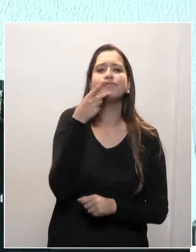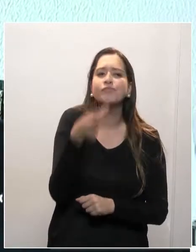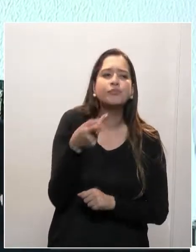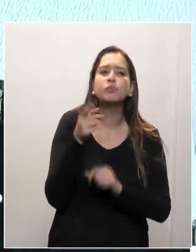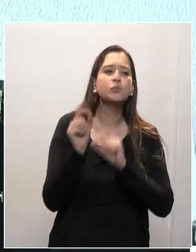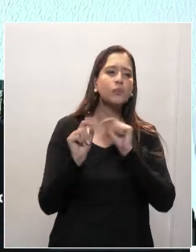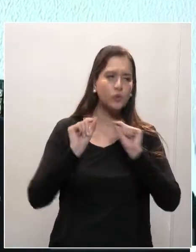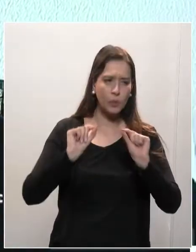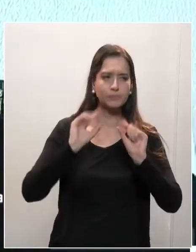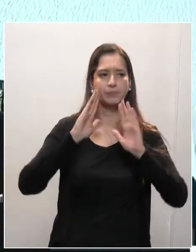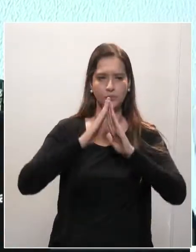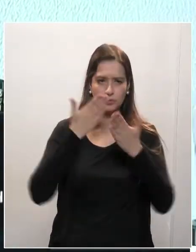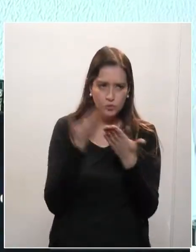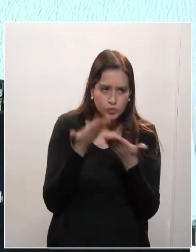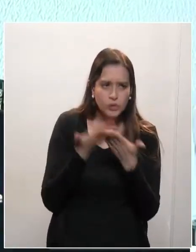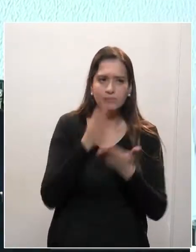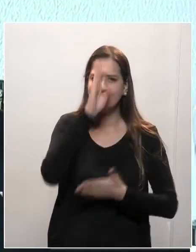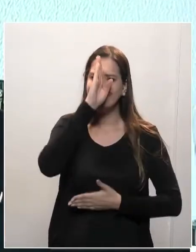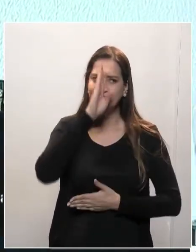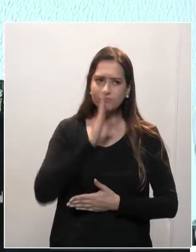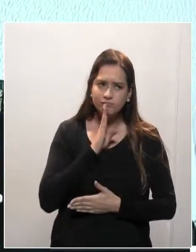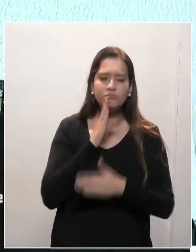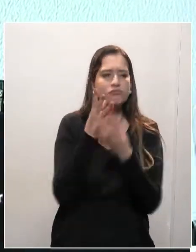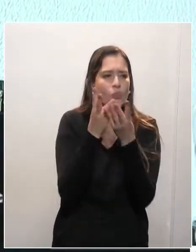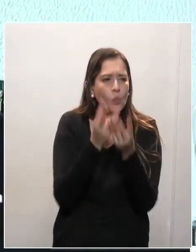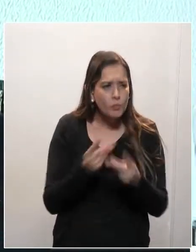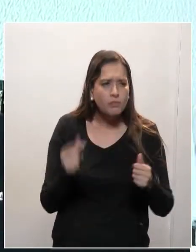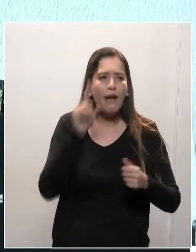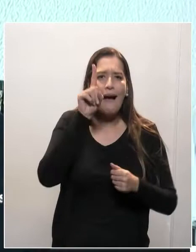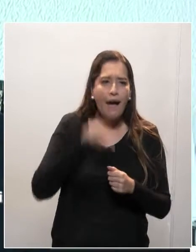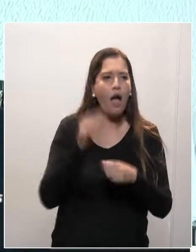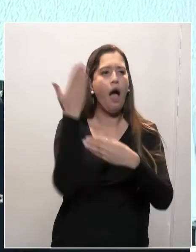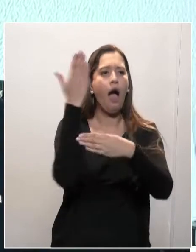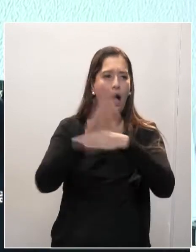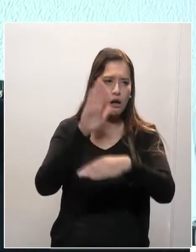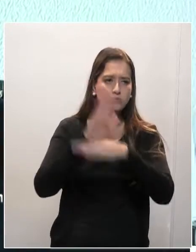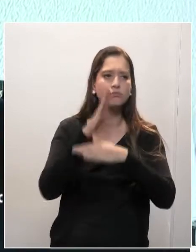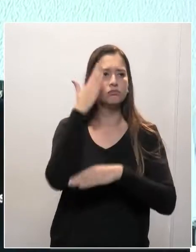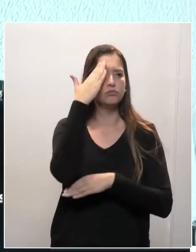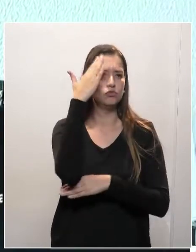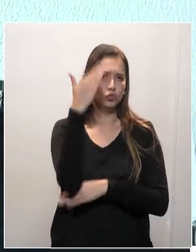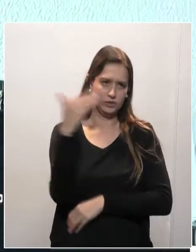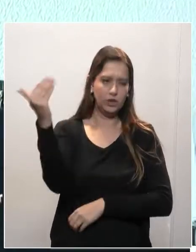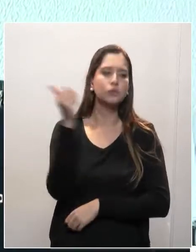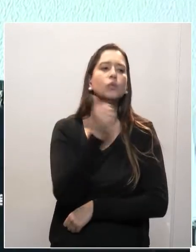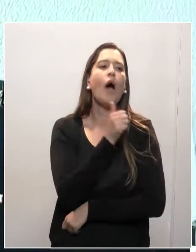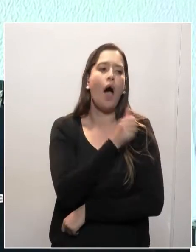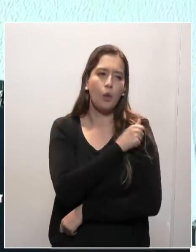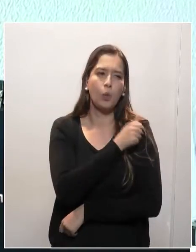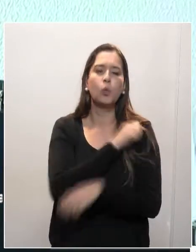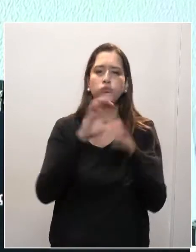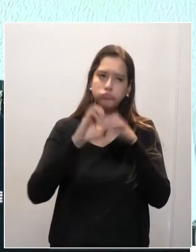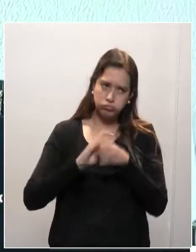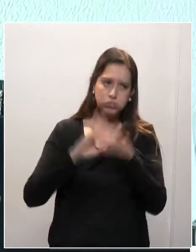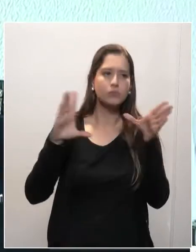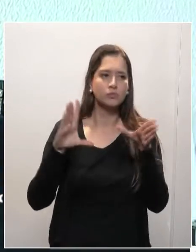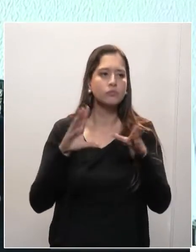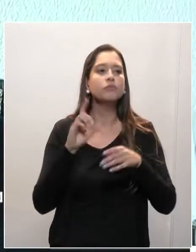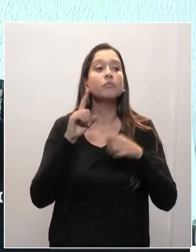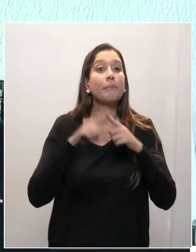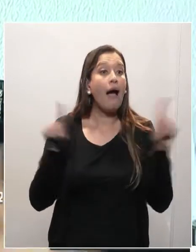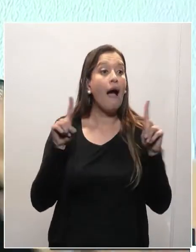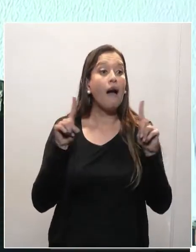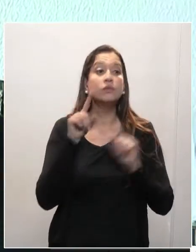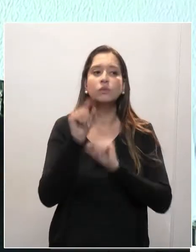sucesso e democrática. A forma com que está sendo abordado esse projeto faz com que várias coisas